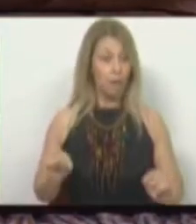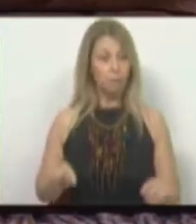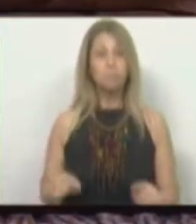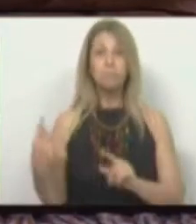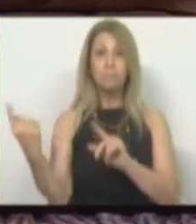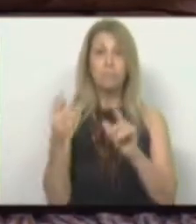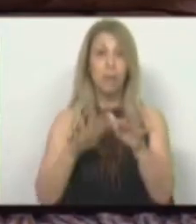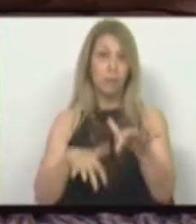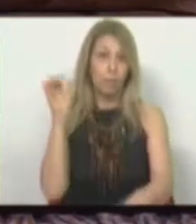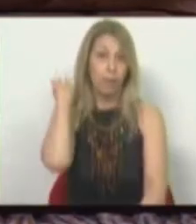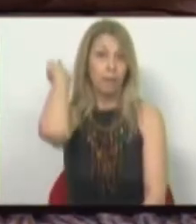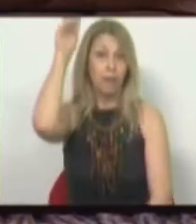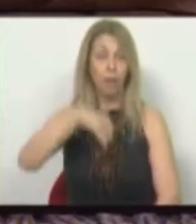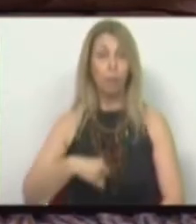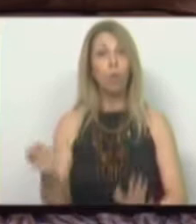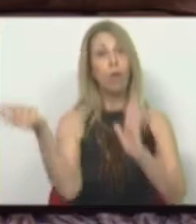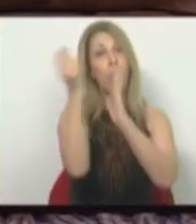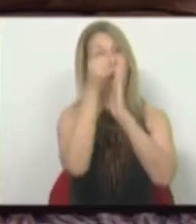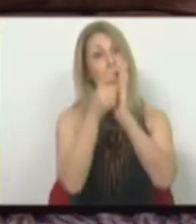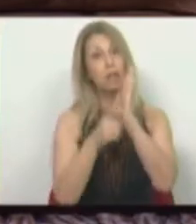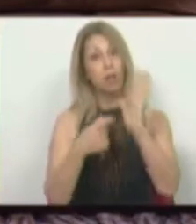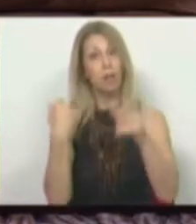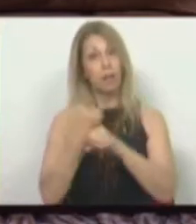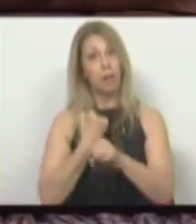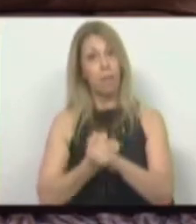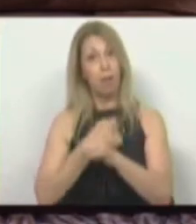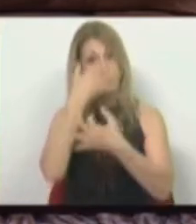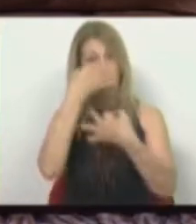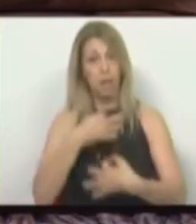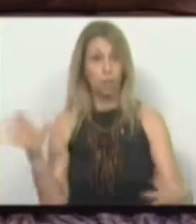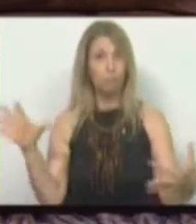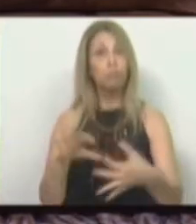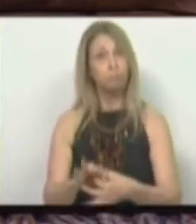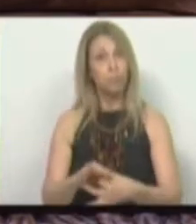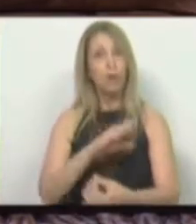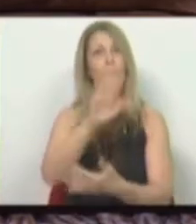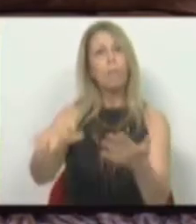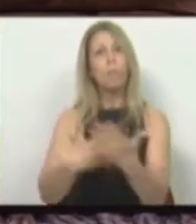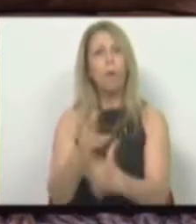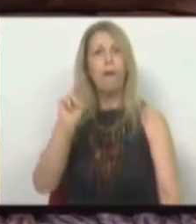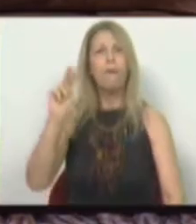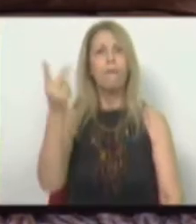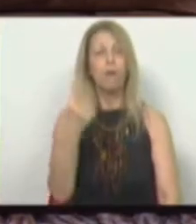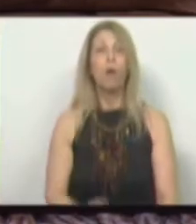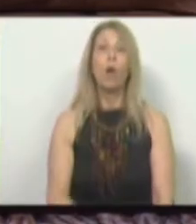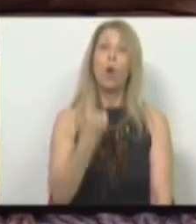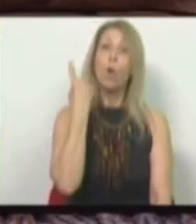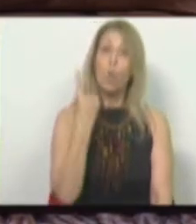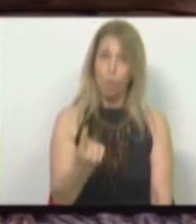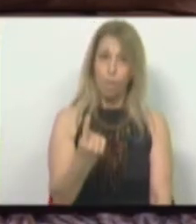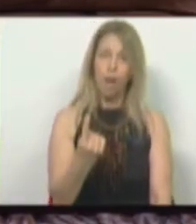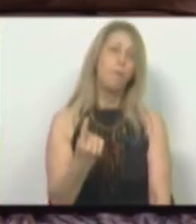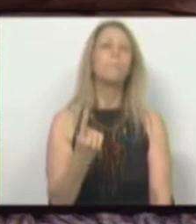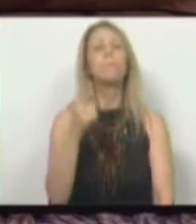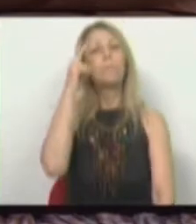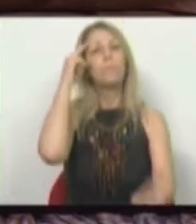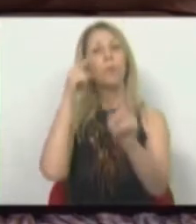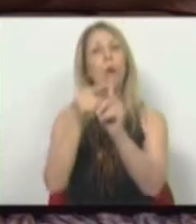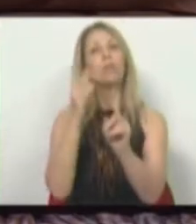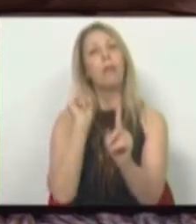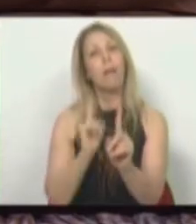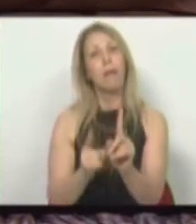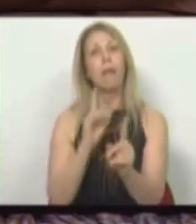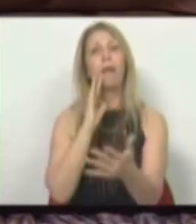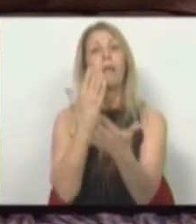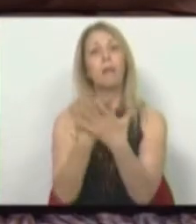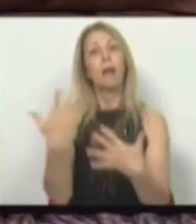Assembleia da República sobre a agenda do trabalho digno e com duas propostas, uma que pretende estender também